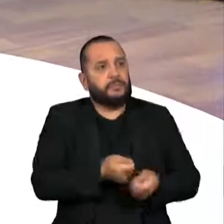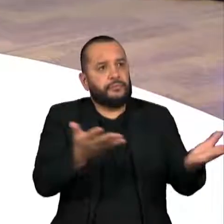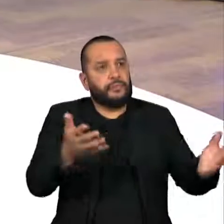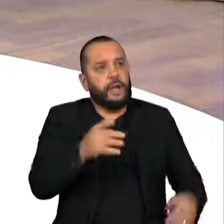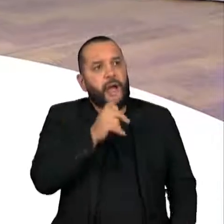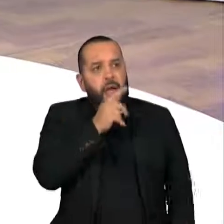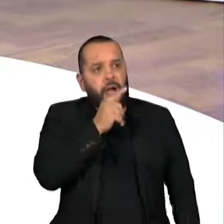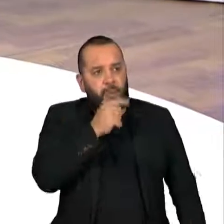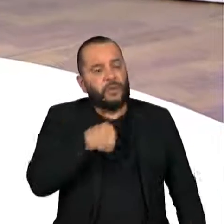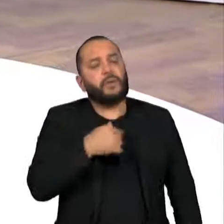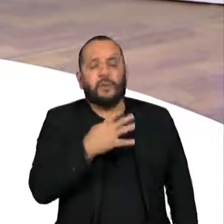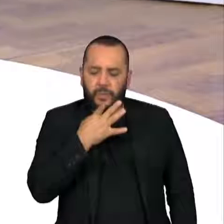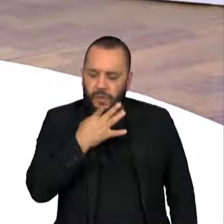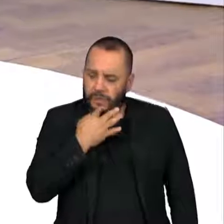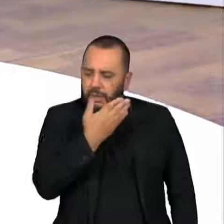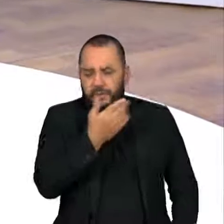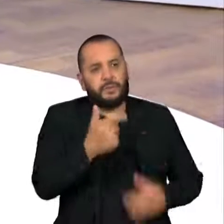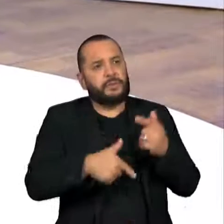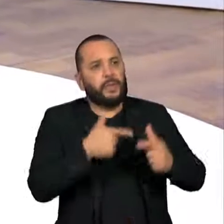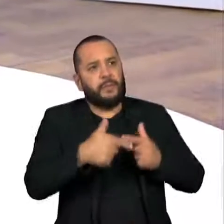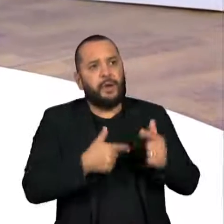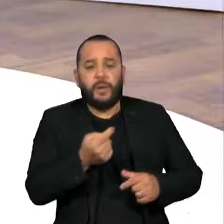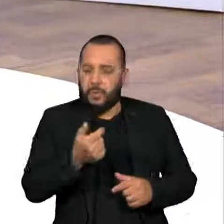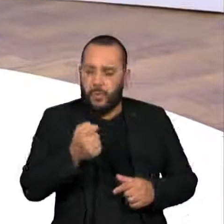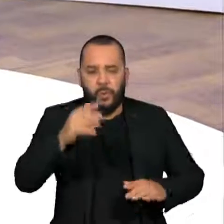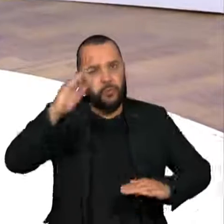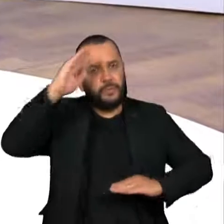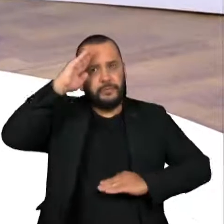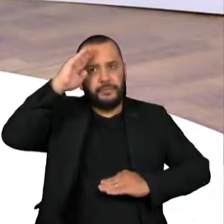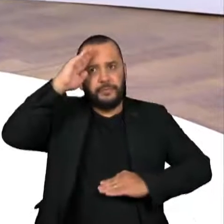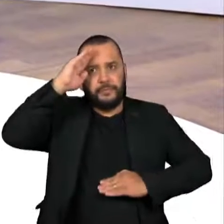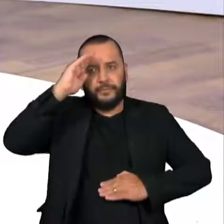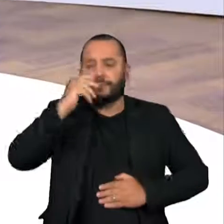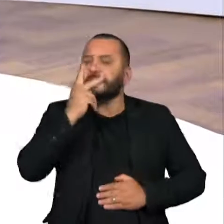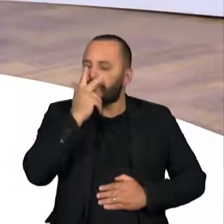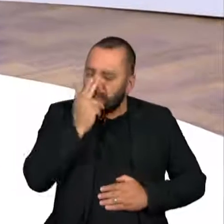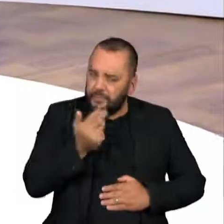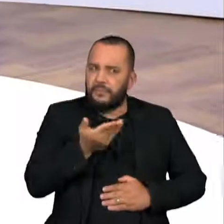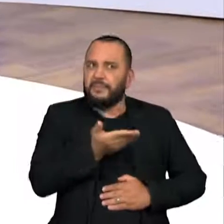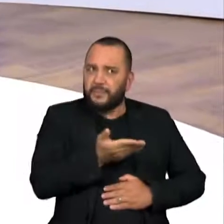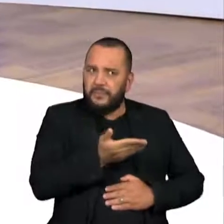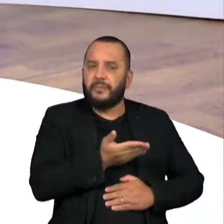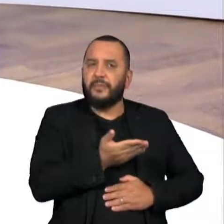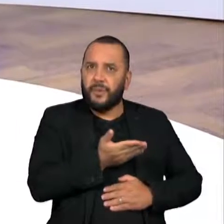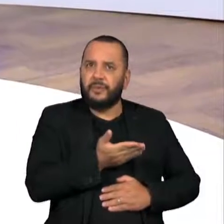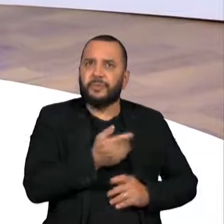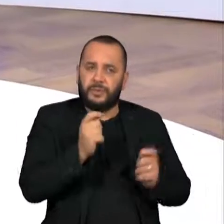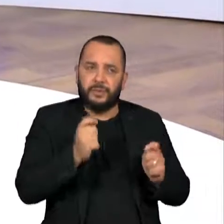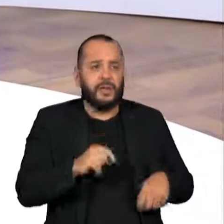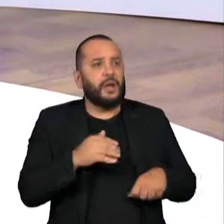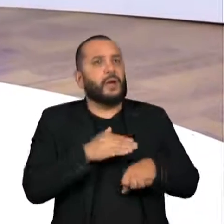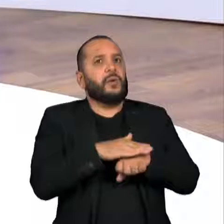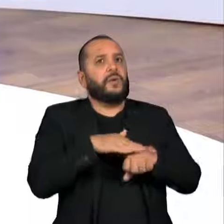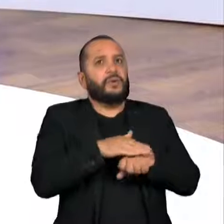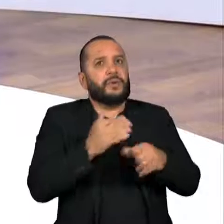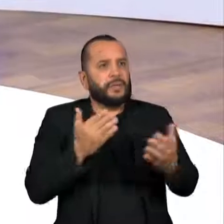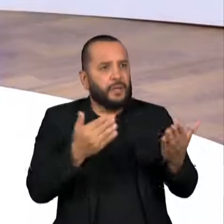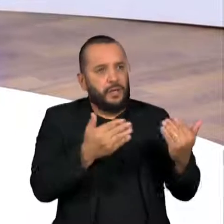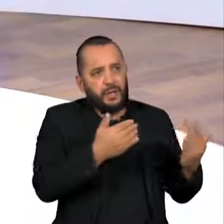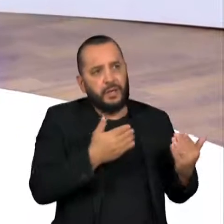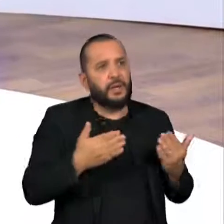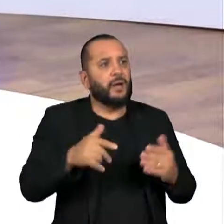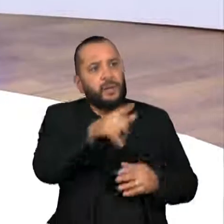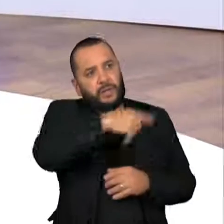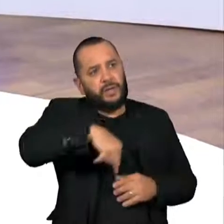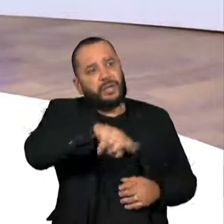conheço um pouco o trabalho deles. Eu acho que é possível você dialogar em torno das mudanças